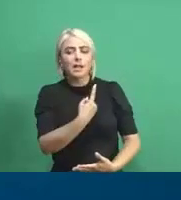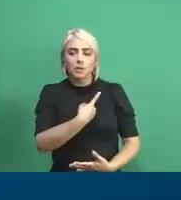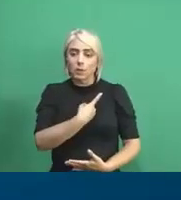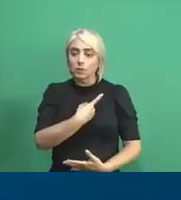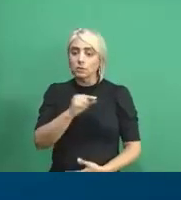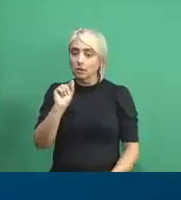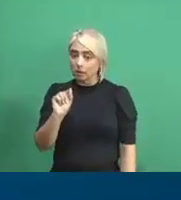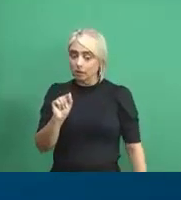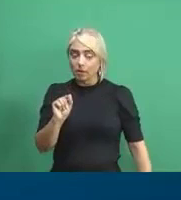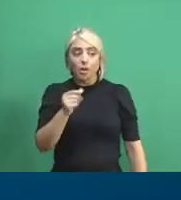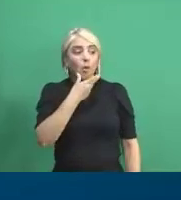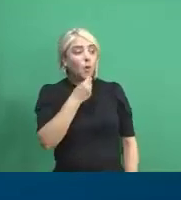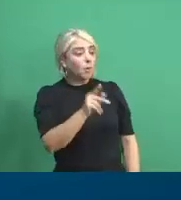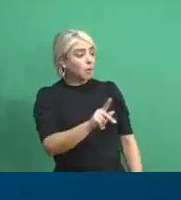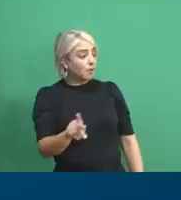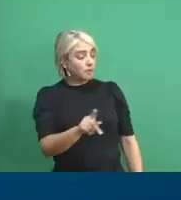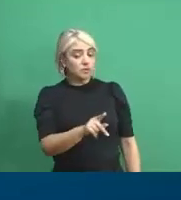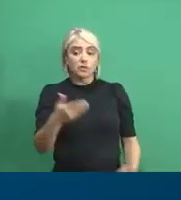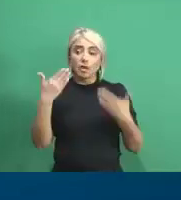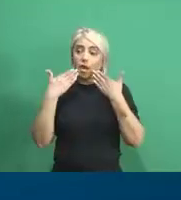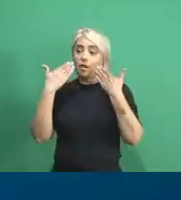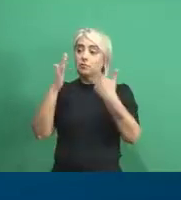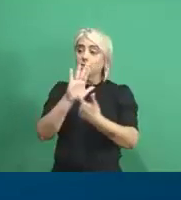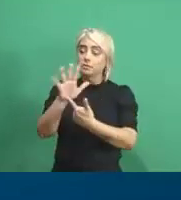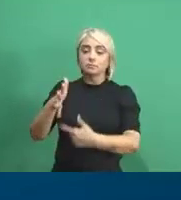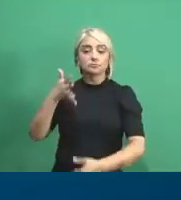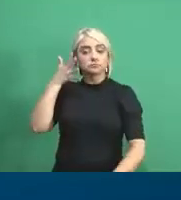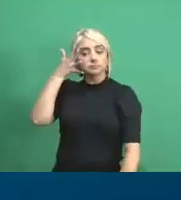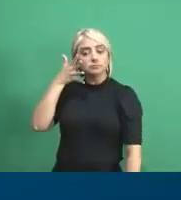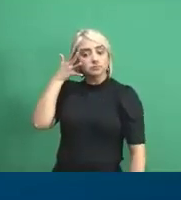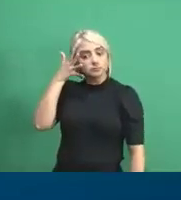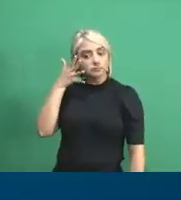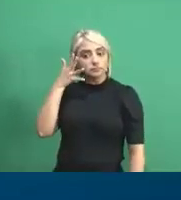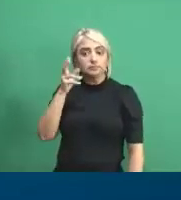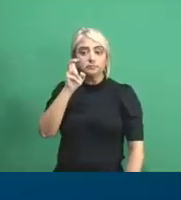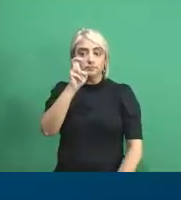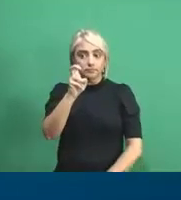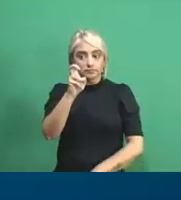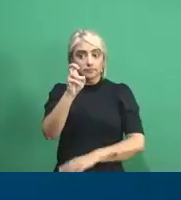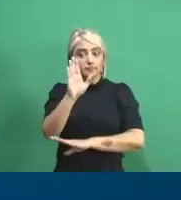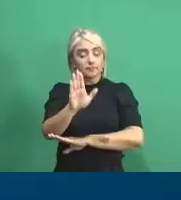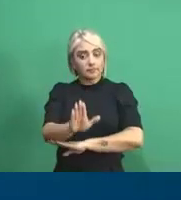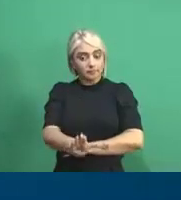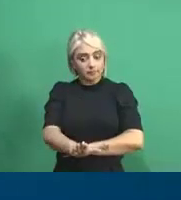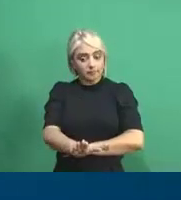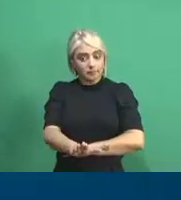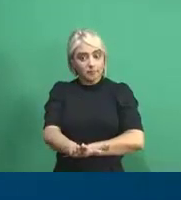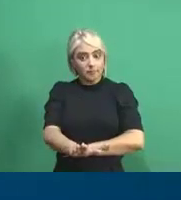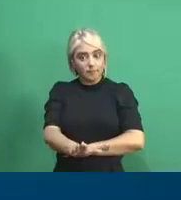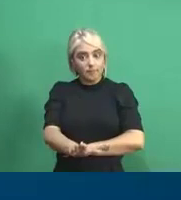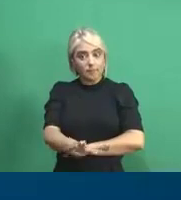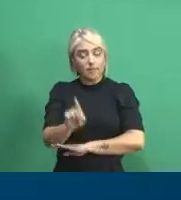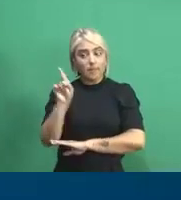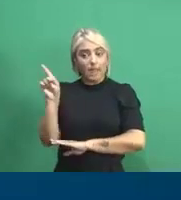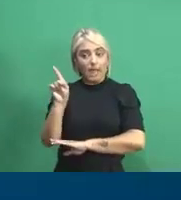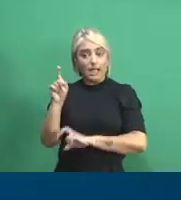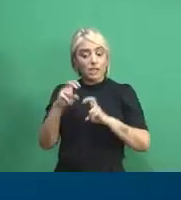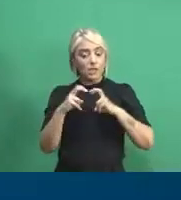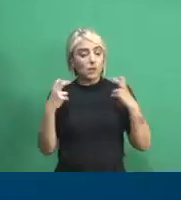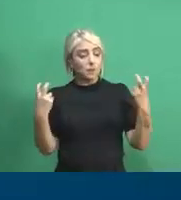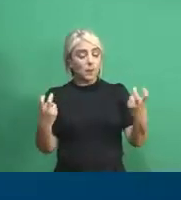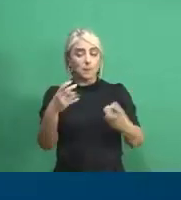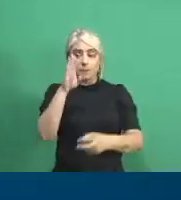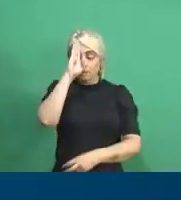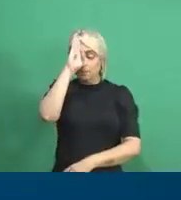inclusive, gente, o professor vai apresentar uma palestra às 5 horas da tarde, aqui no palco principal.